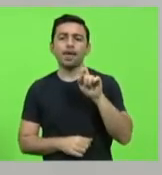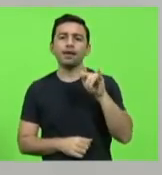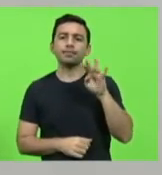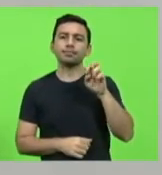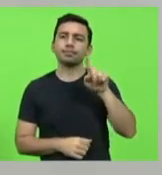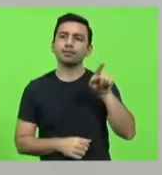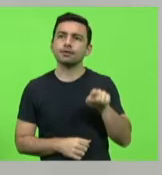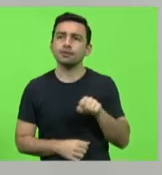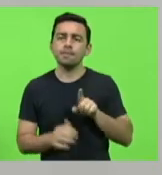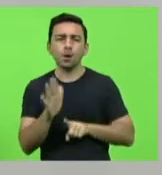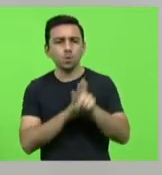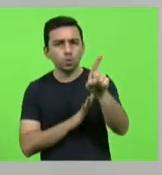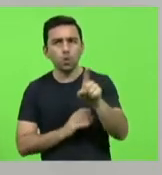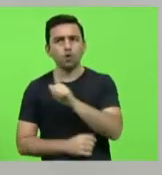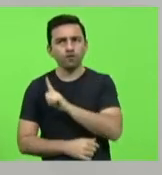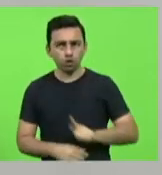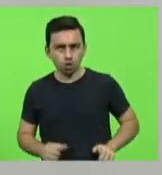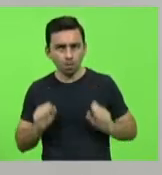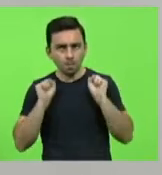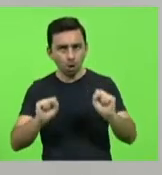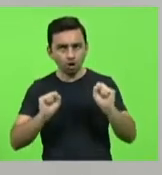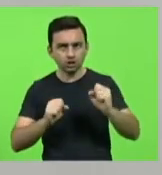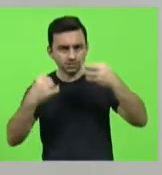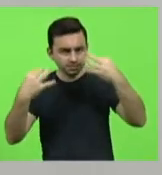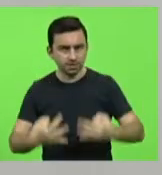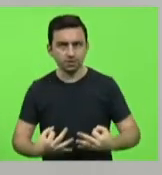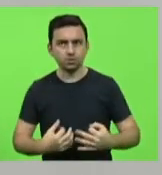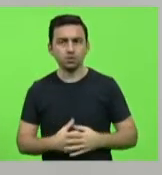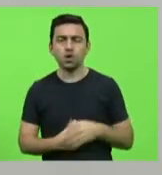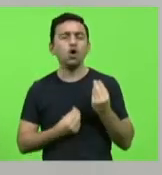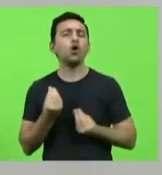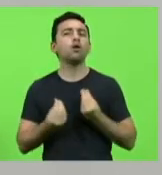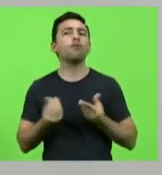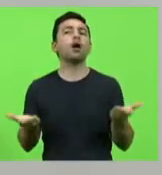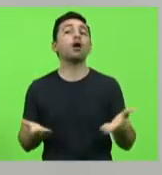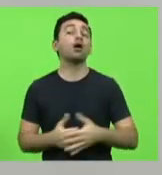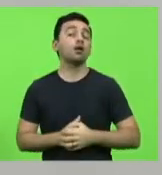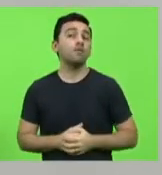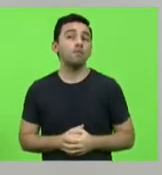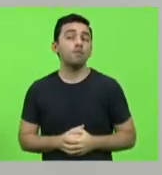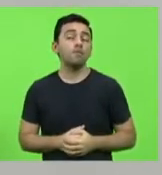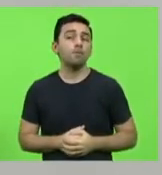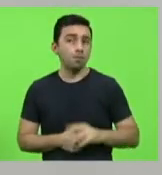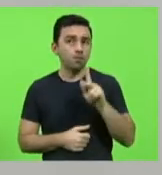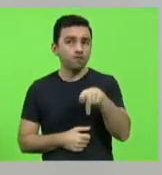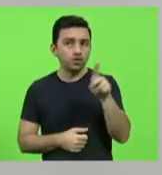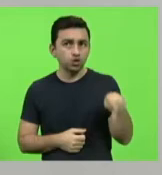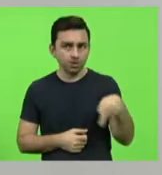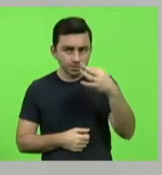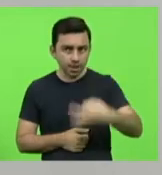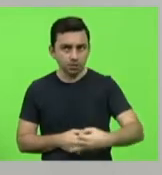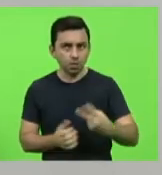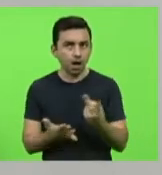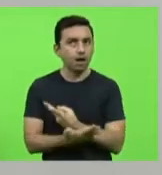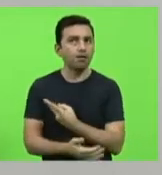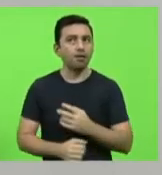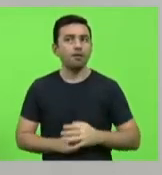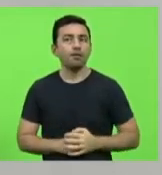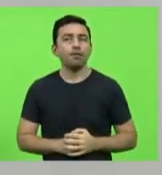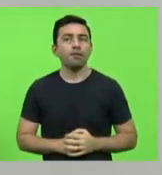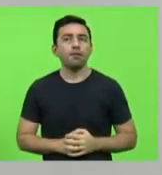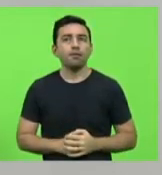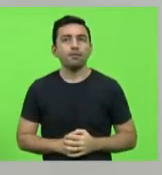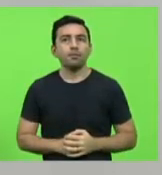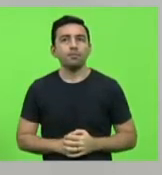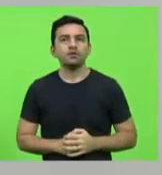o governador do estado, pode isso, está certo isso, como é que faz agora? Esse professor está certo ou esse professor está errado? E só para concluir, para não